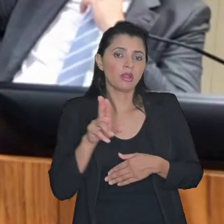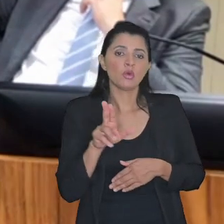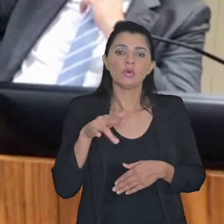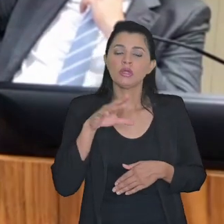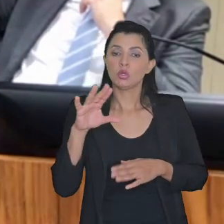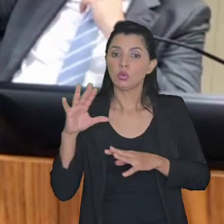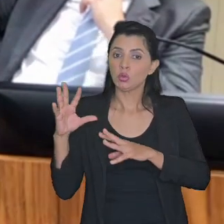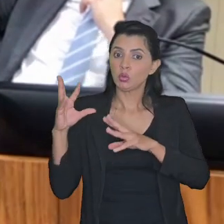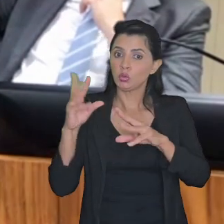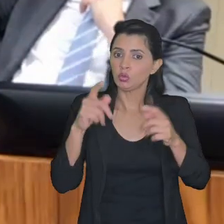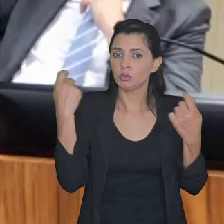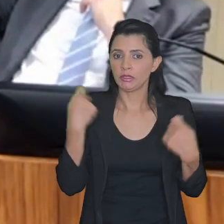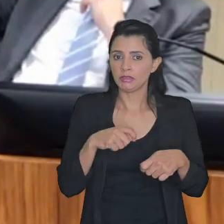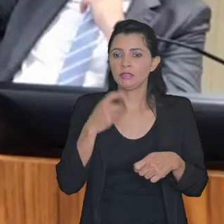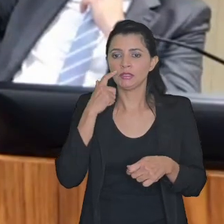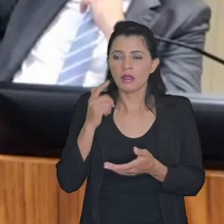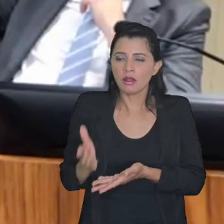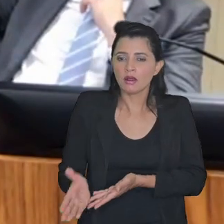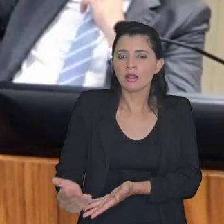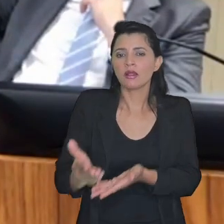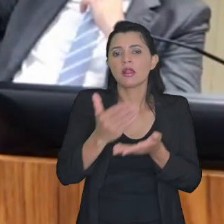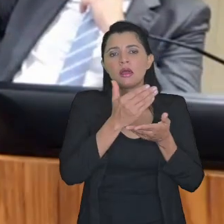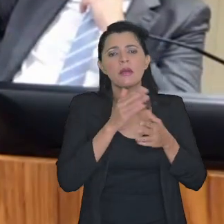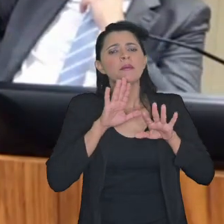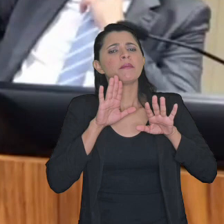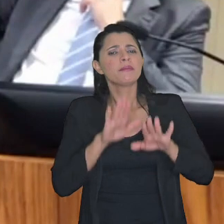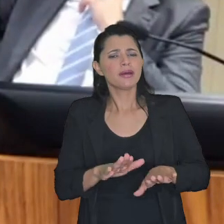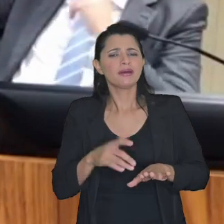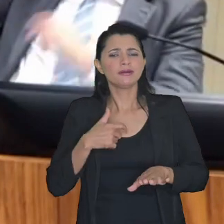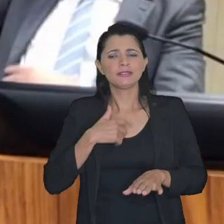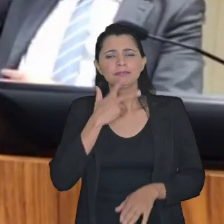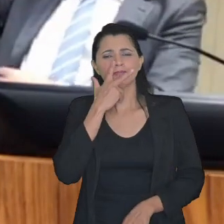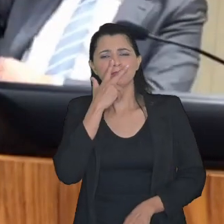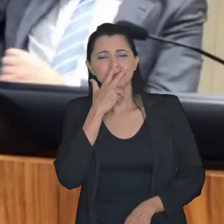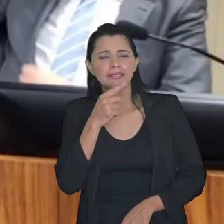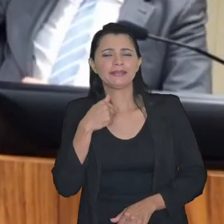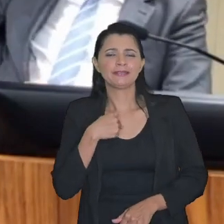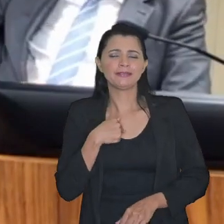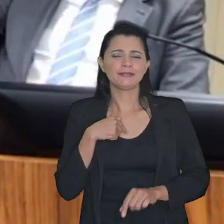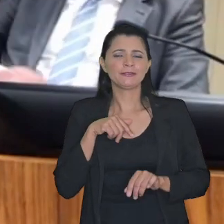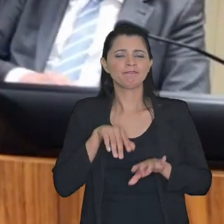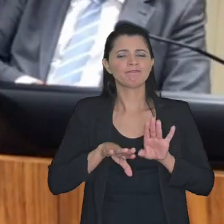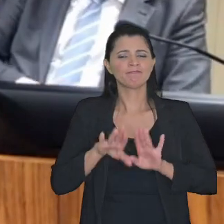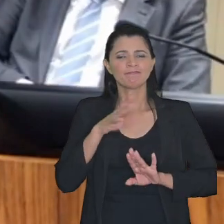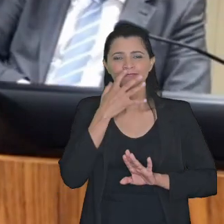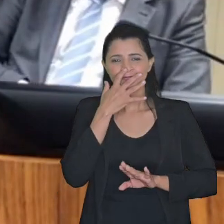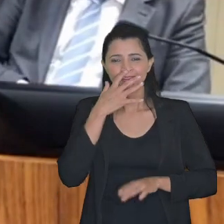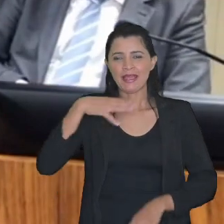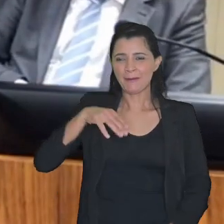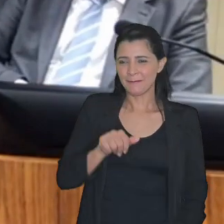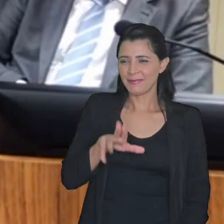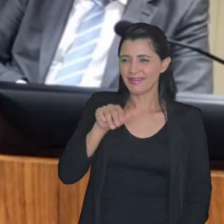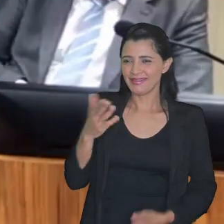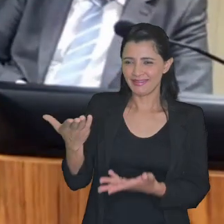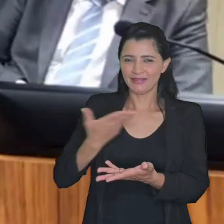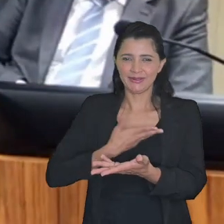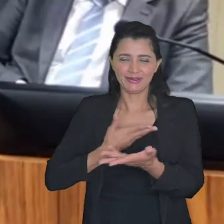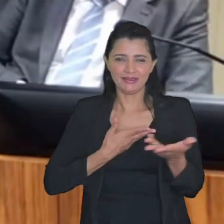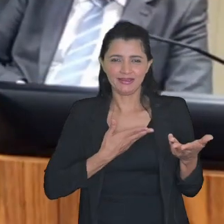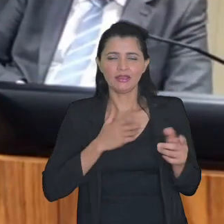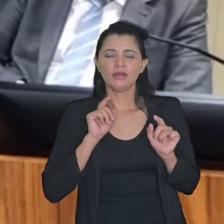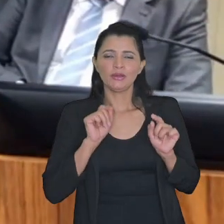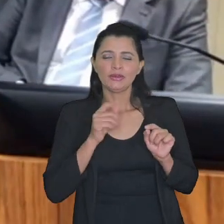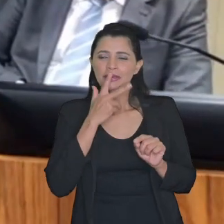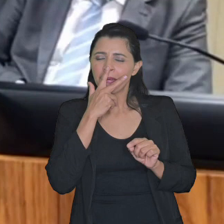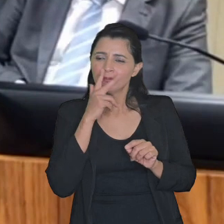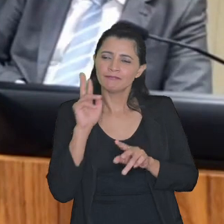união tudo isso tem que ser levantado só que aí o que me parece doutora Mariana colegas o que que